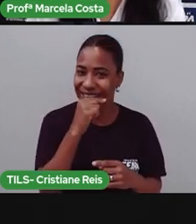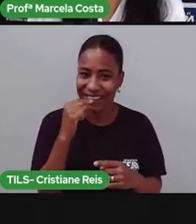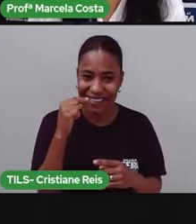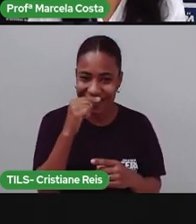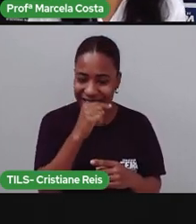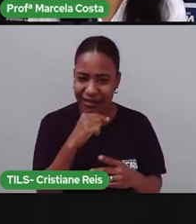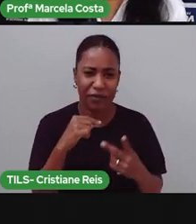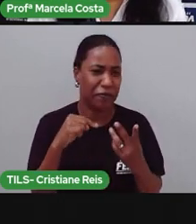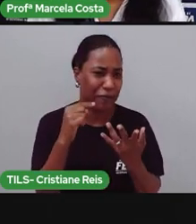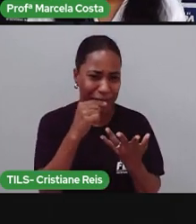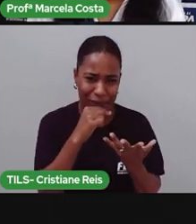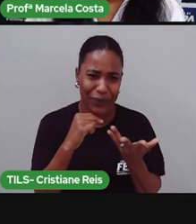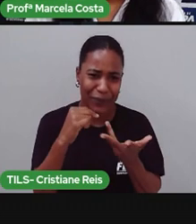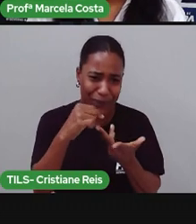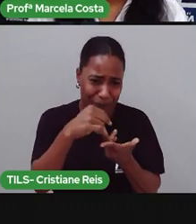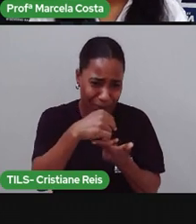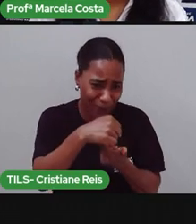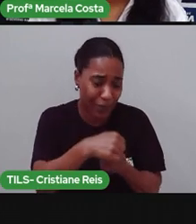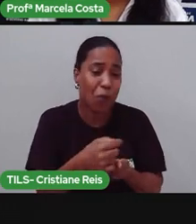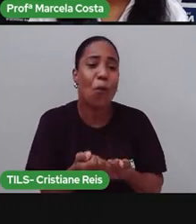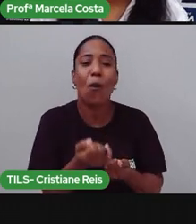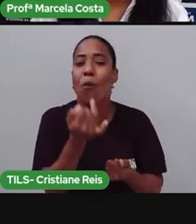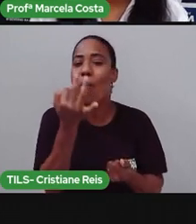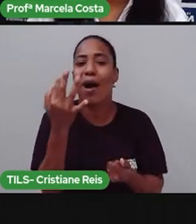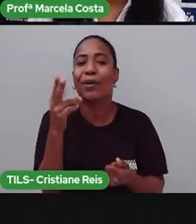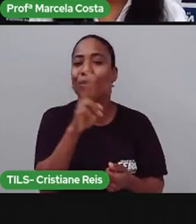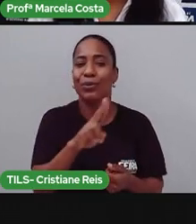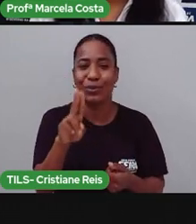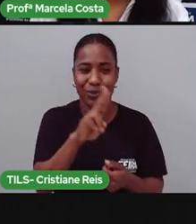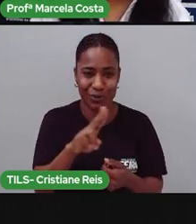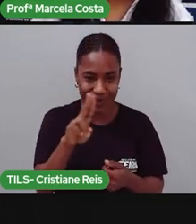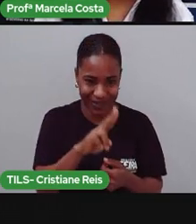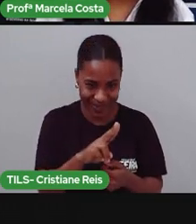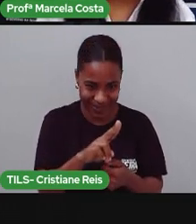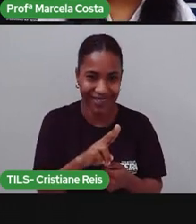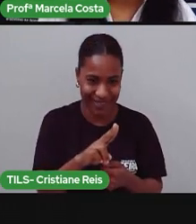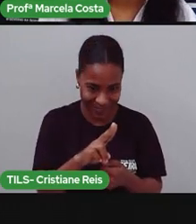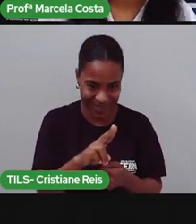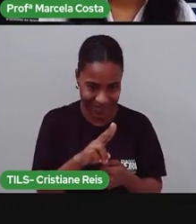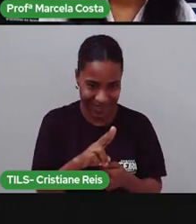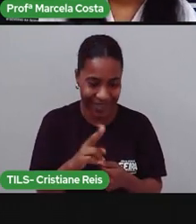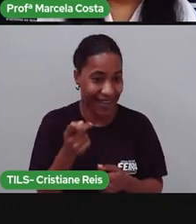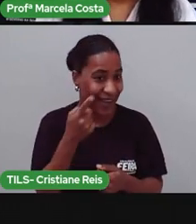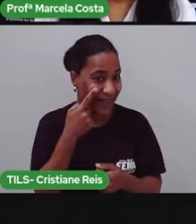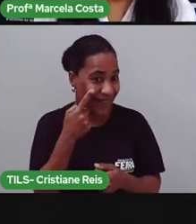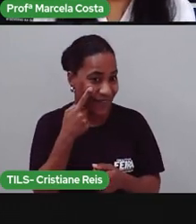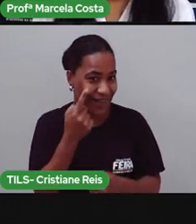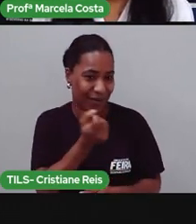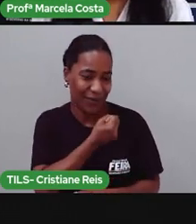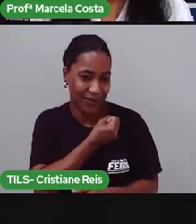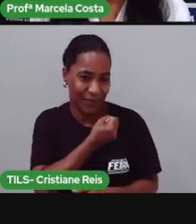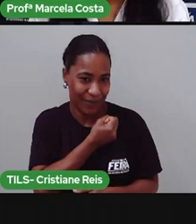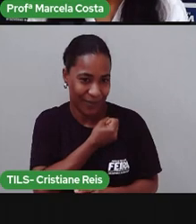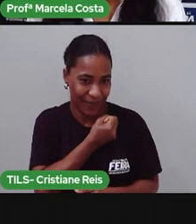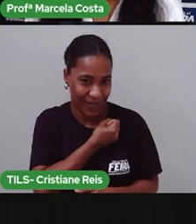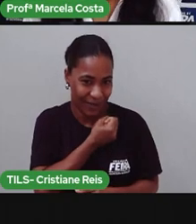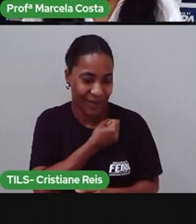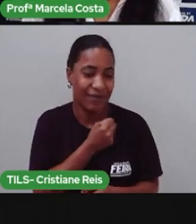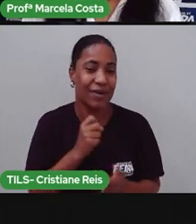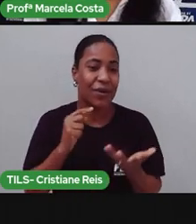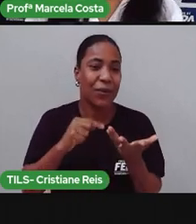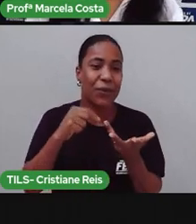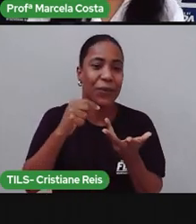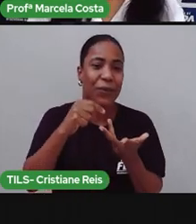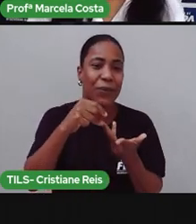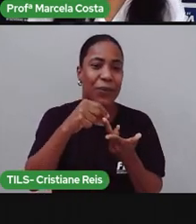E aí, a gente vai escrever o número que tá correspondendo àquela quantidade. Pra fazer essa contagem,